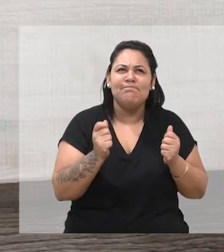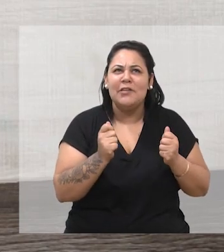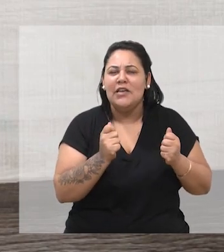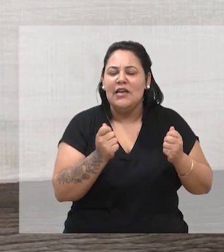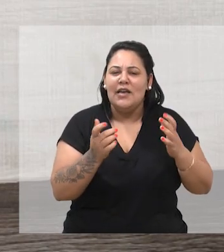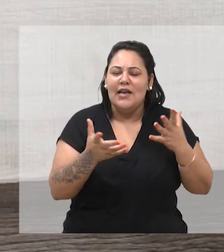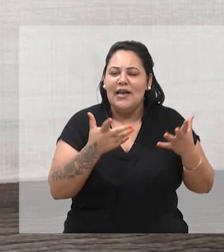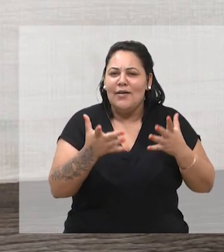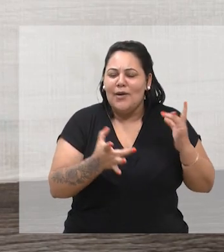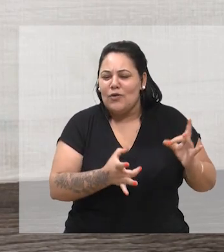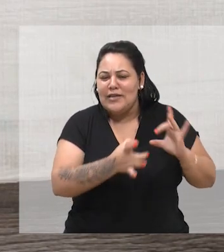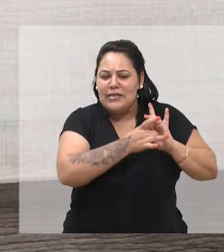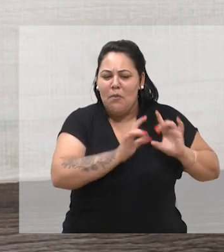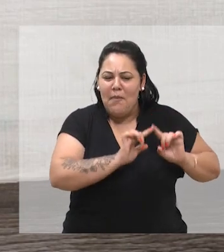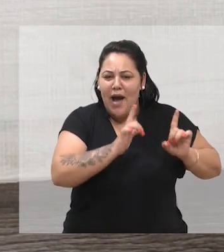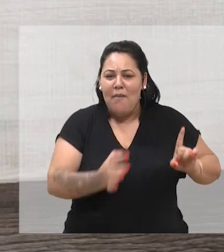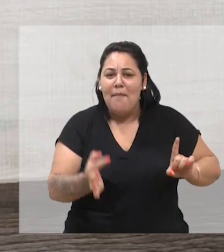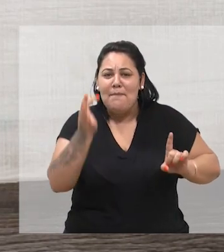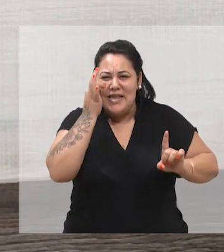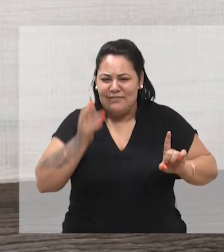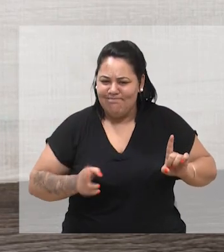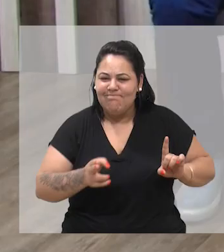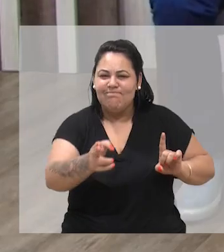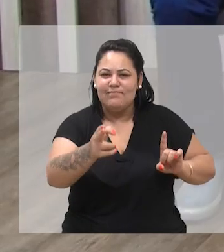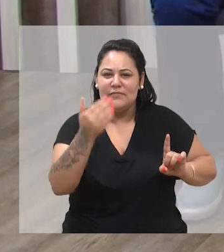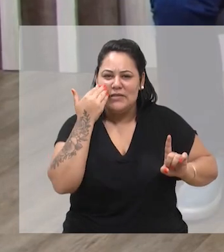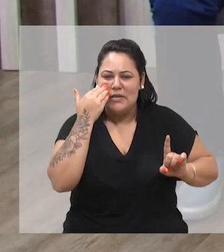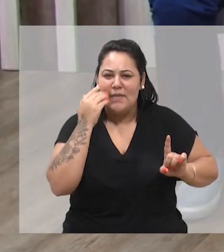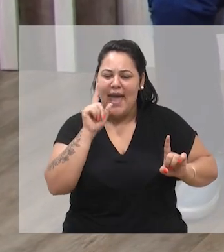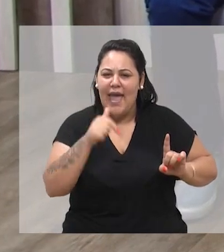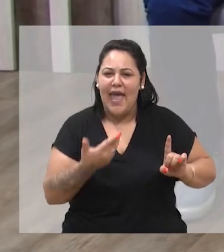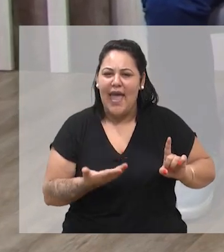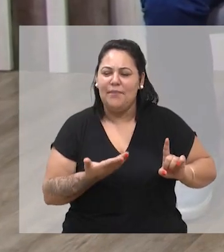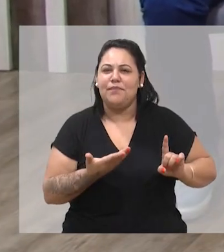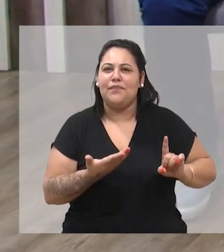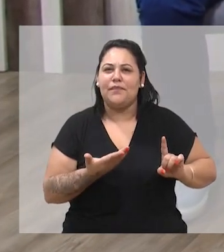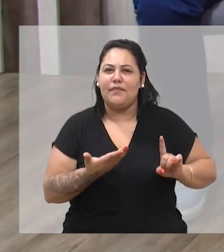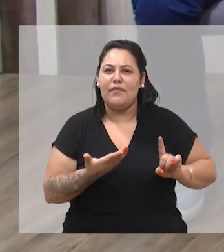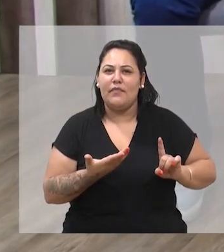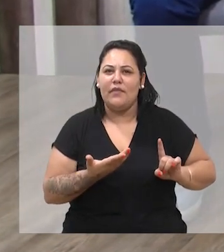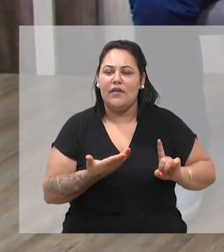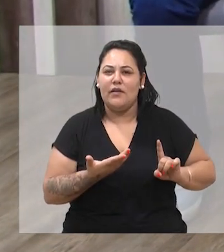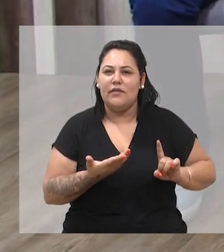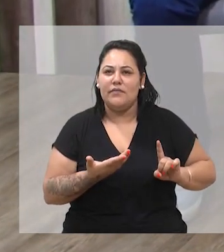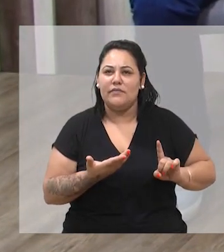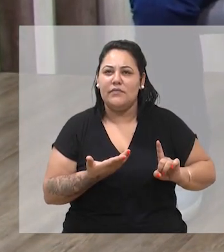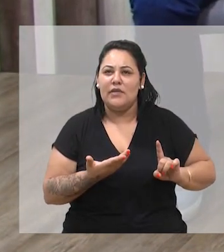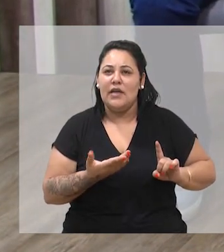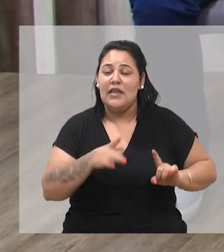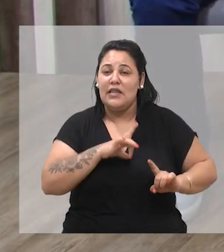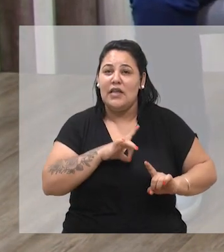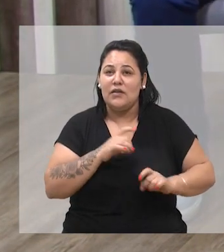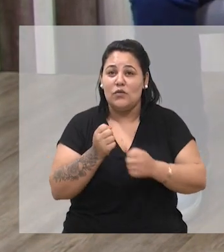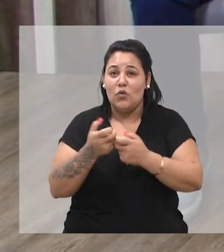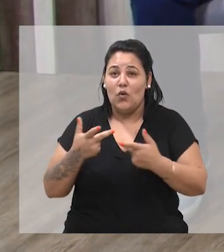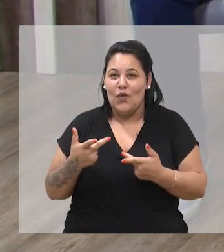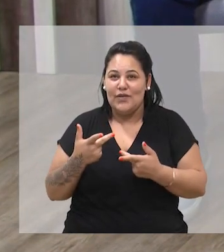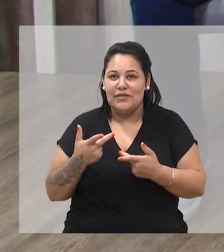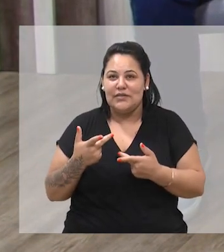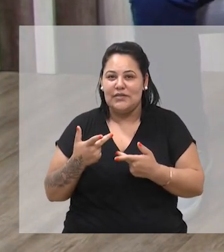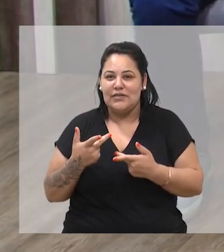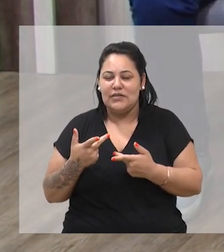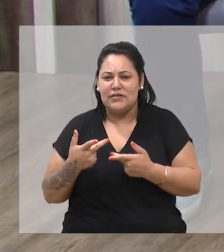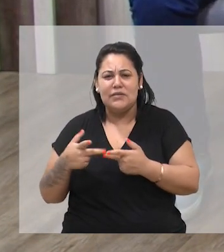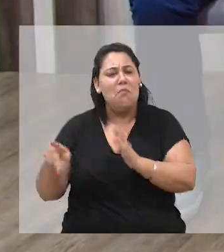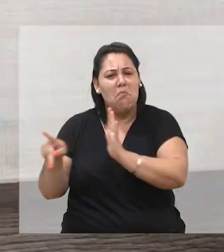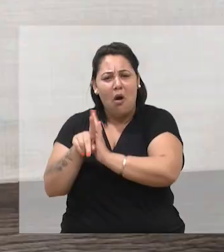quanto mais disponibilidade se tem, mais a gente acha um jeito de ocupar aquele tempo disponível e fica reclamando que não tem